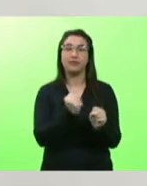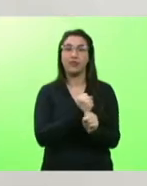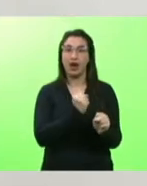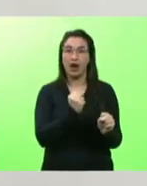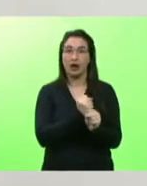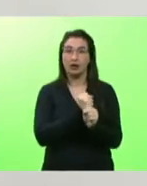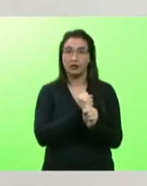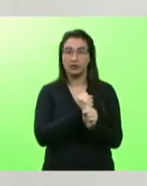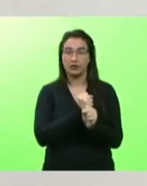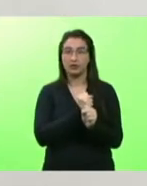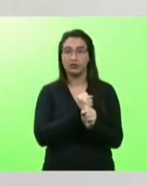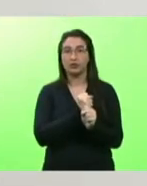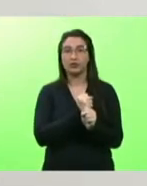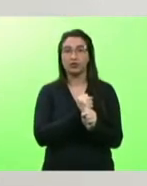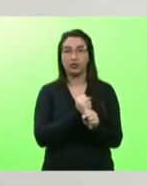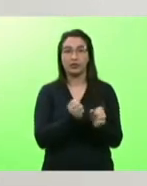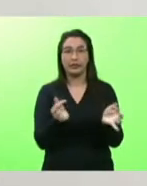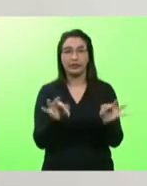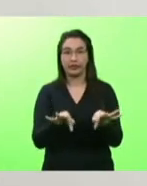executadas